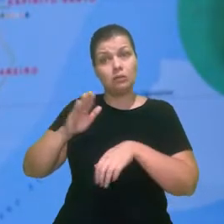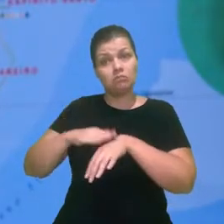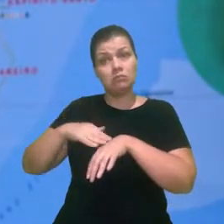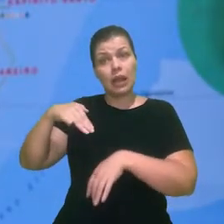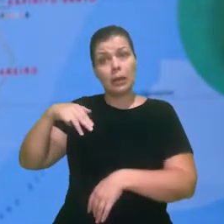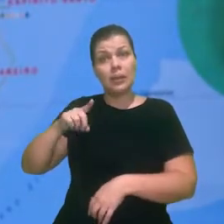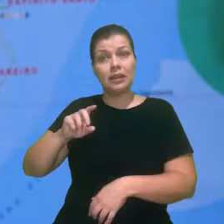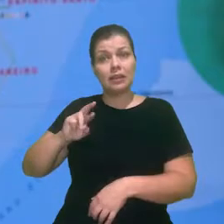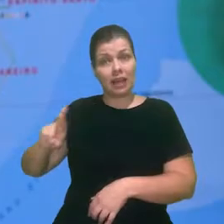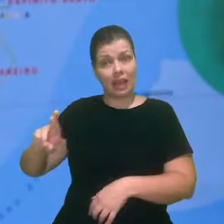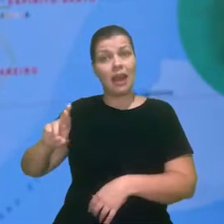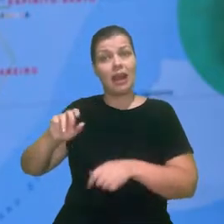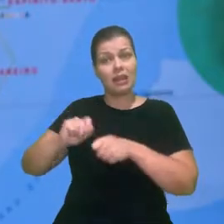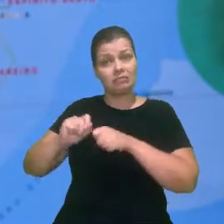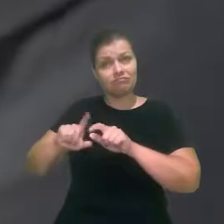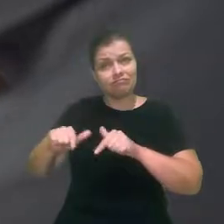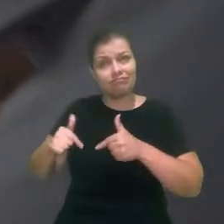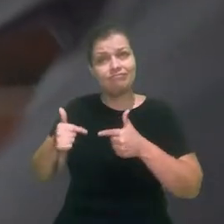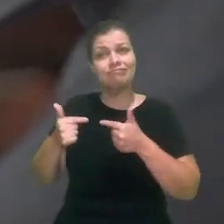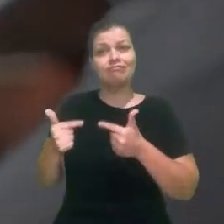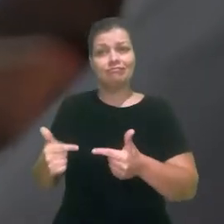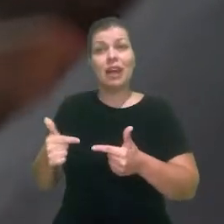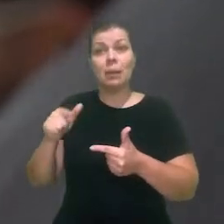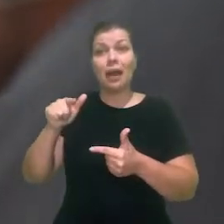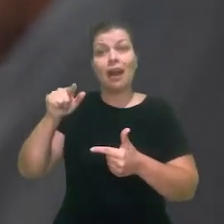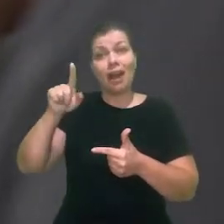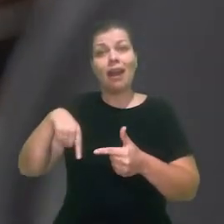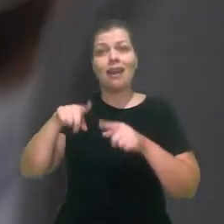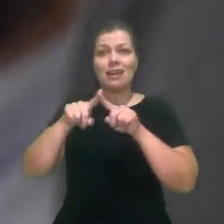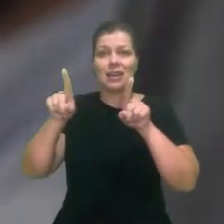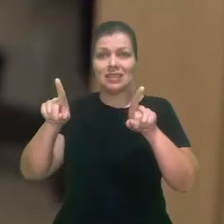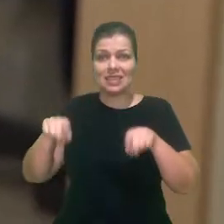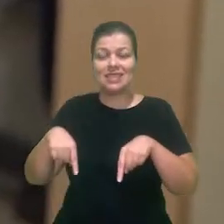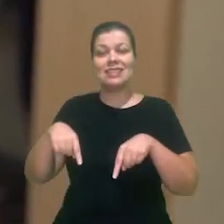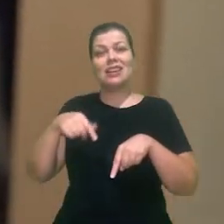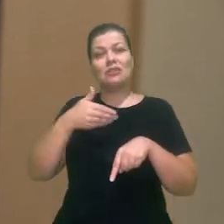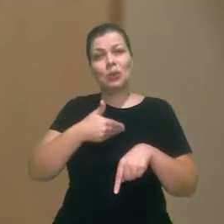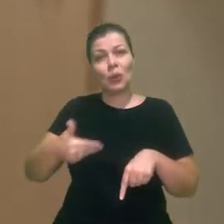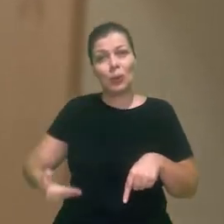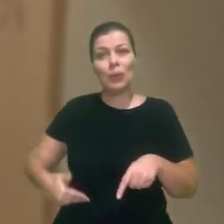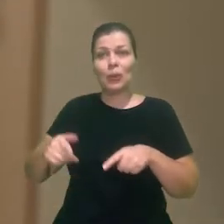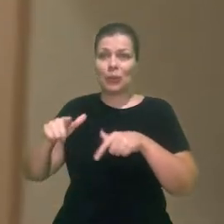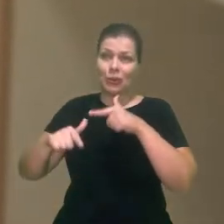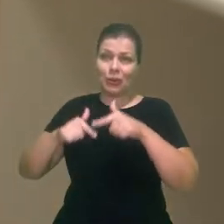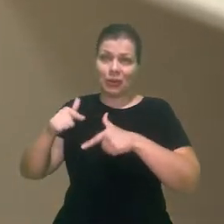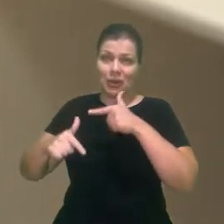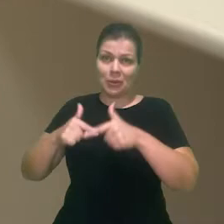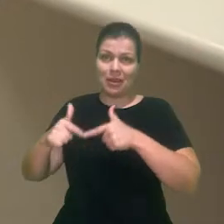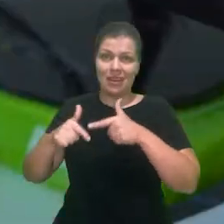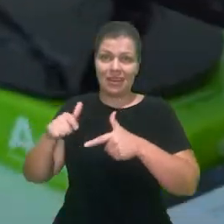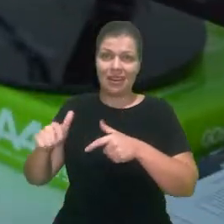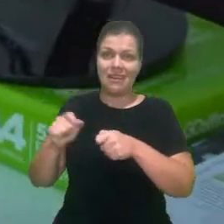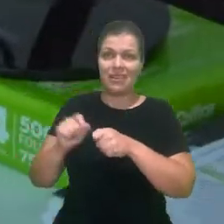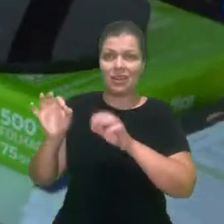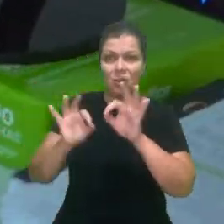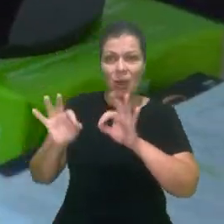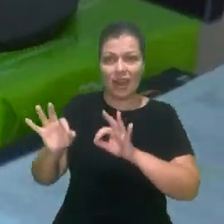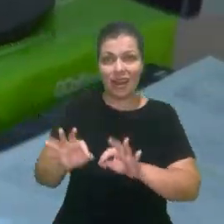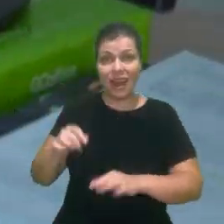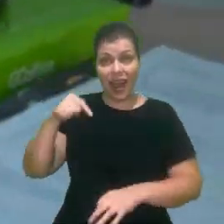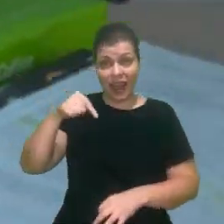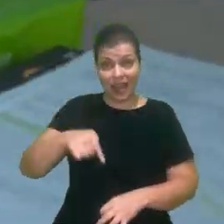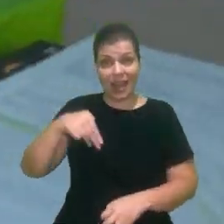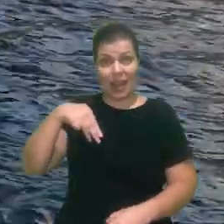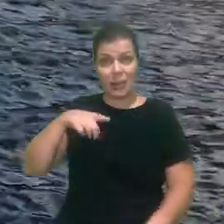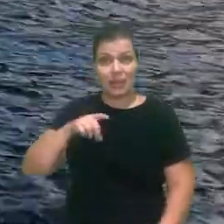Ministério do Desenvolvimento Regional e engendrada e executada pelos servidores do nosso Ministério. Nós temos aqui no Ministério